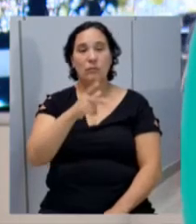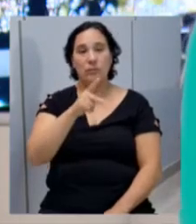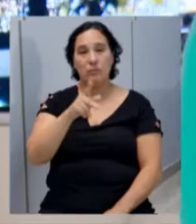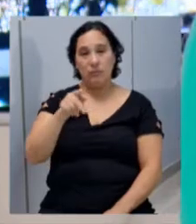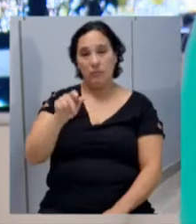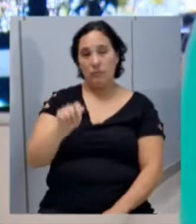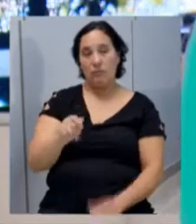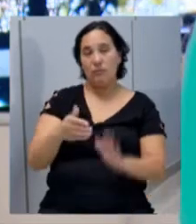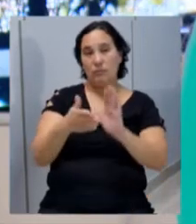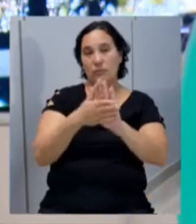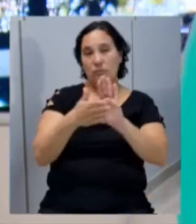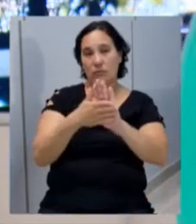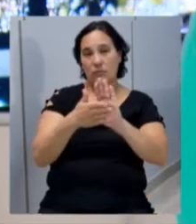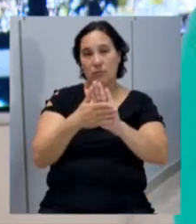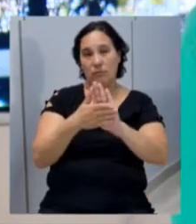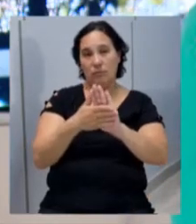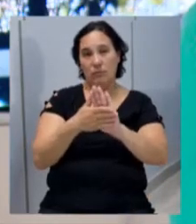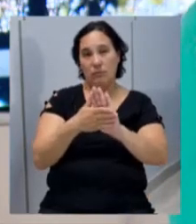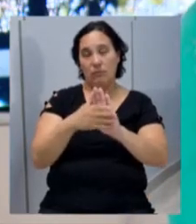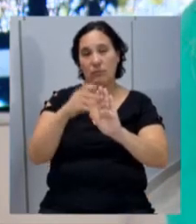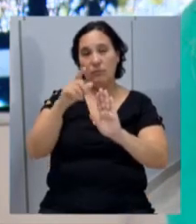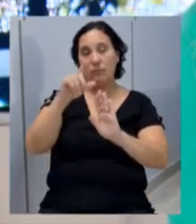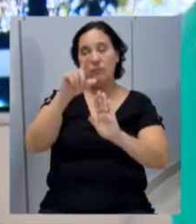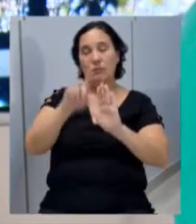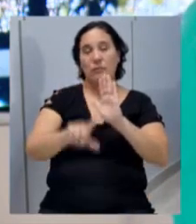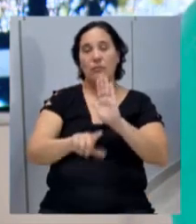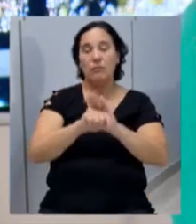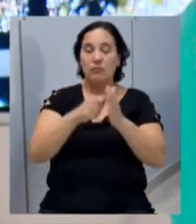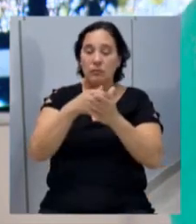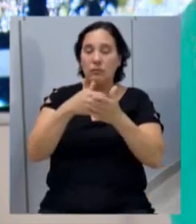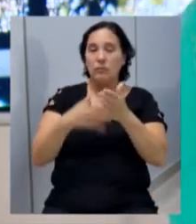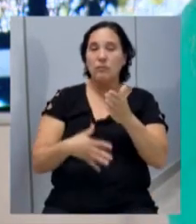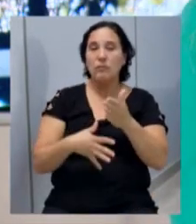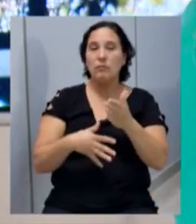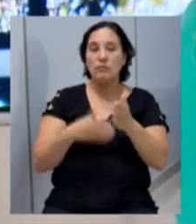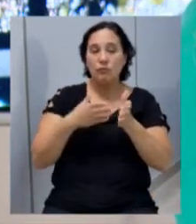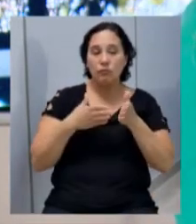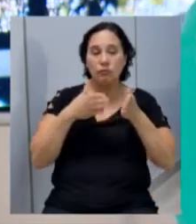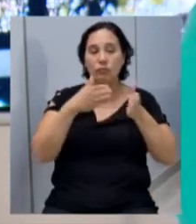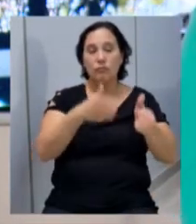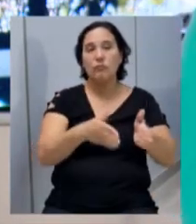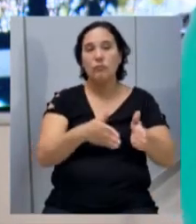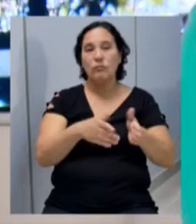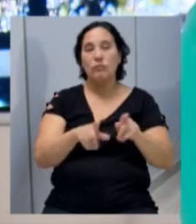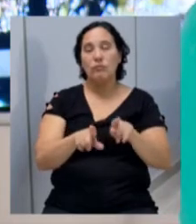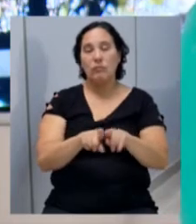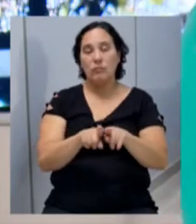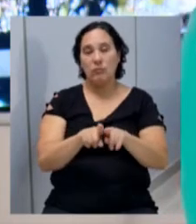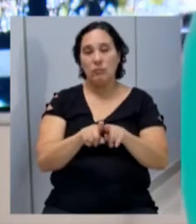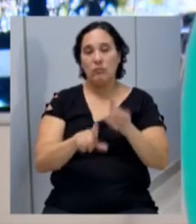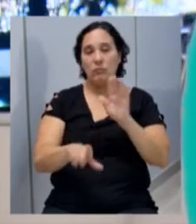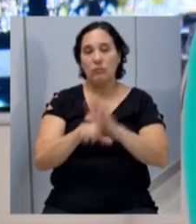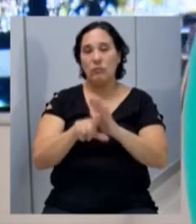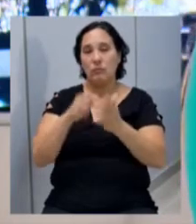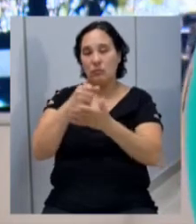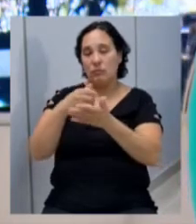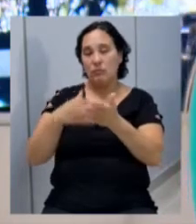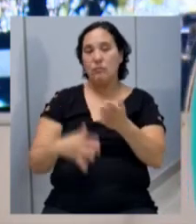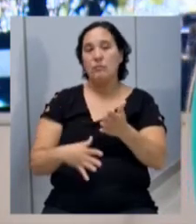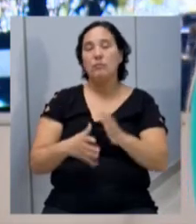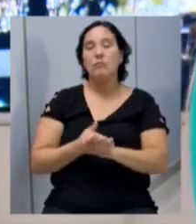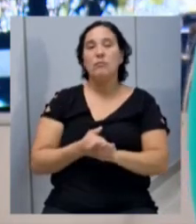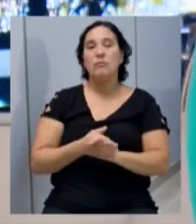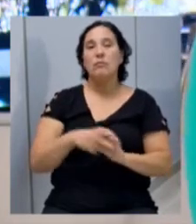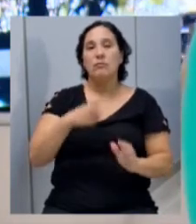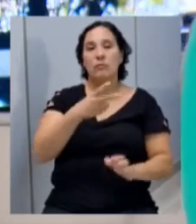e na proposta da Lei de Diretrizes Orçamentárias e serão encaminhados através também da Lei Orçamentária para o exercício